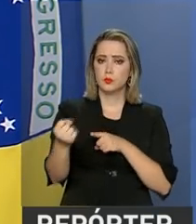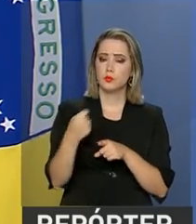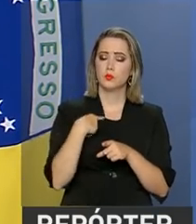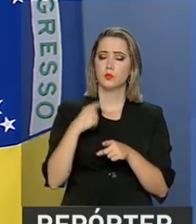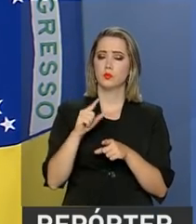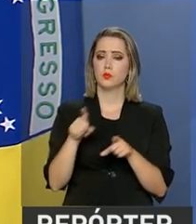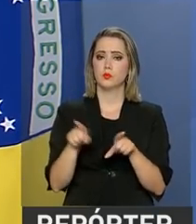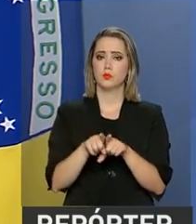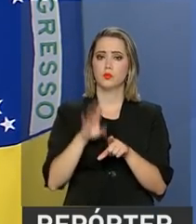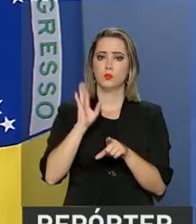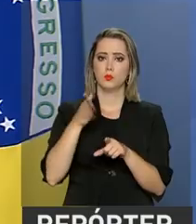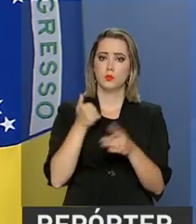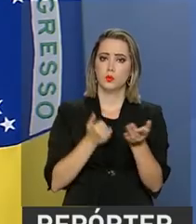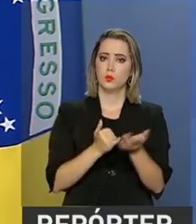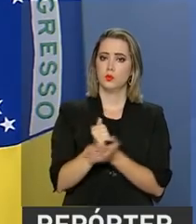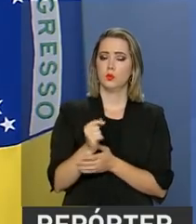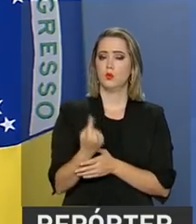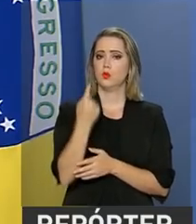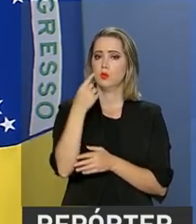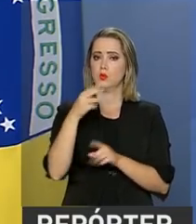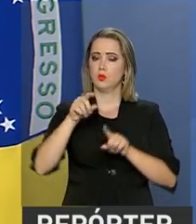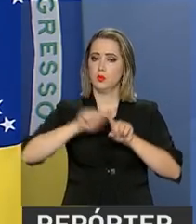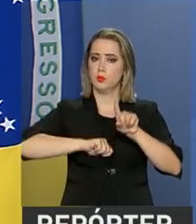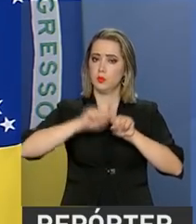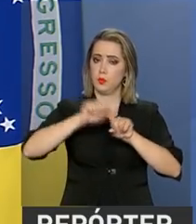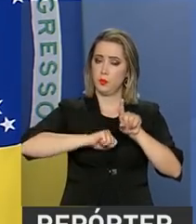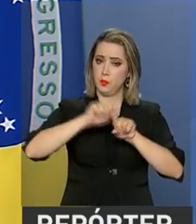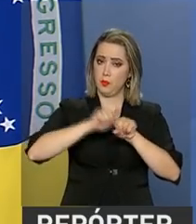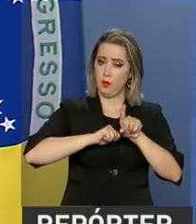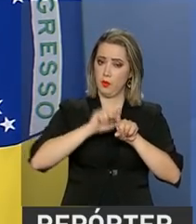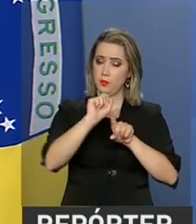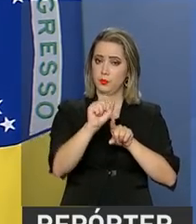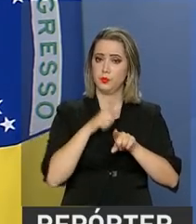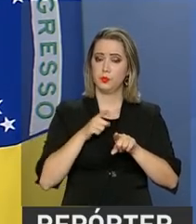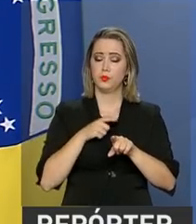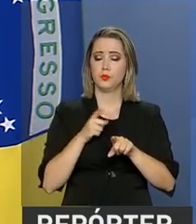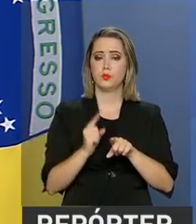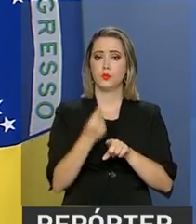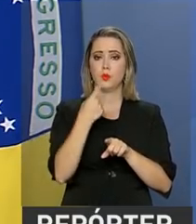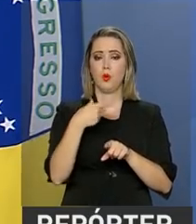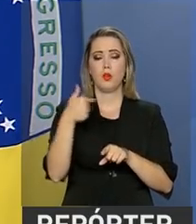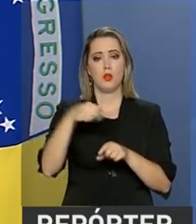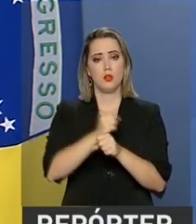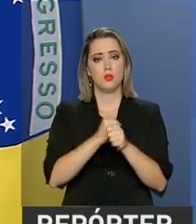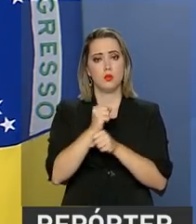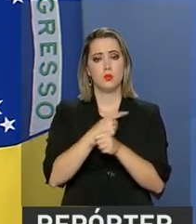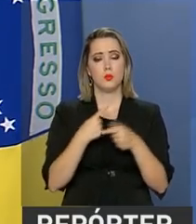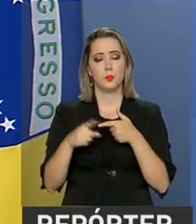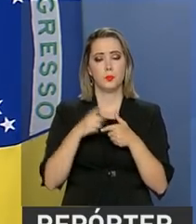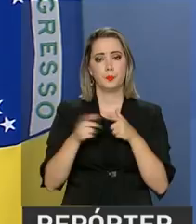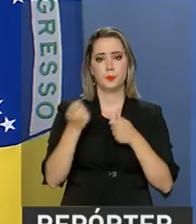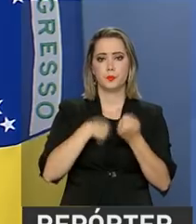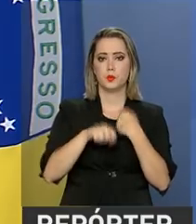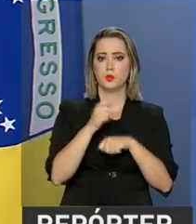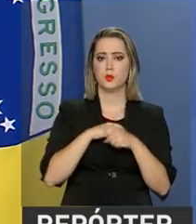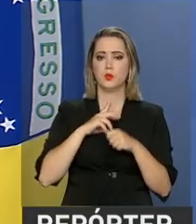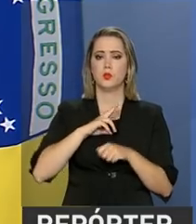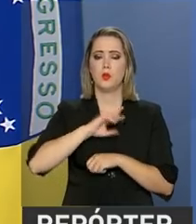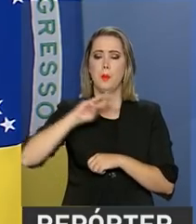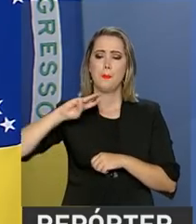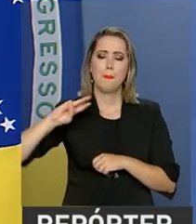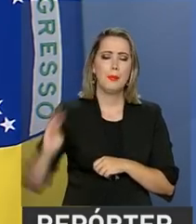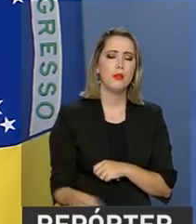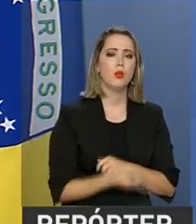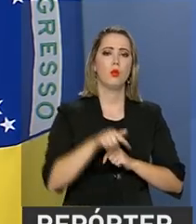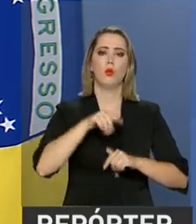exitosa, já a partir do primeiro trimestre de 2017, a crise econômica que recebemos, com seus milhões de desempregados,